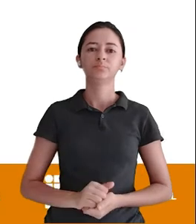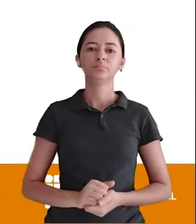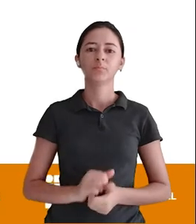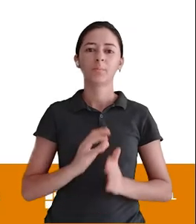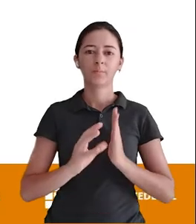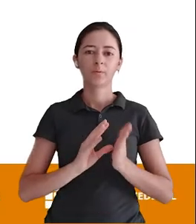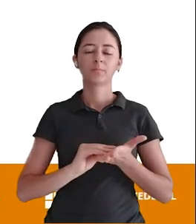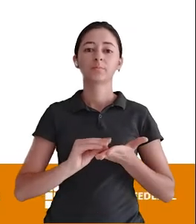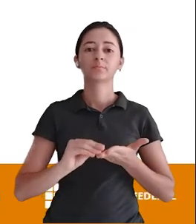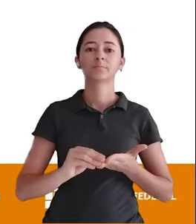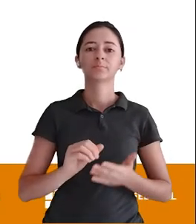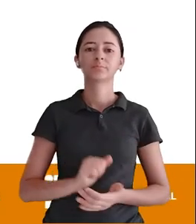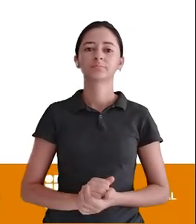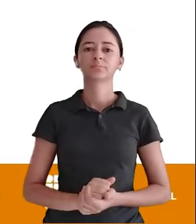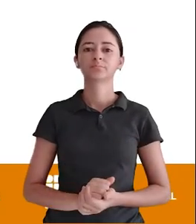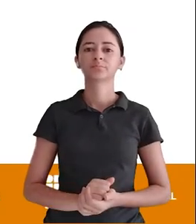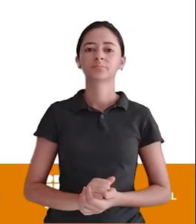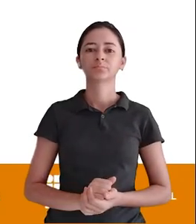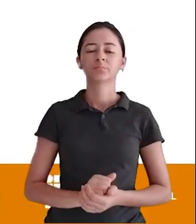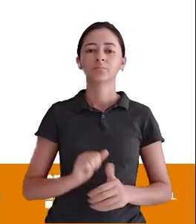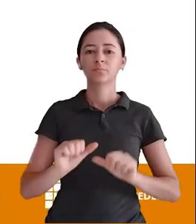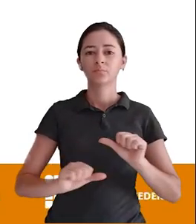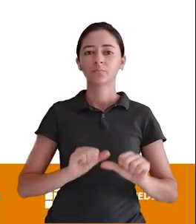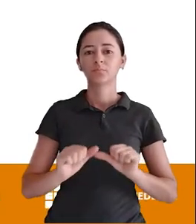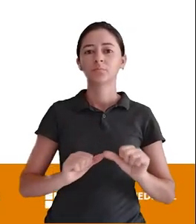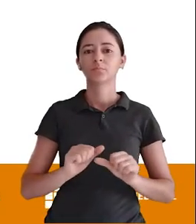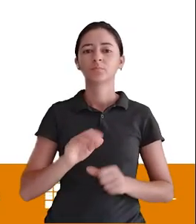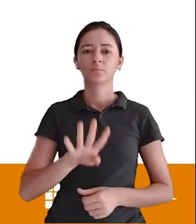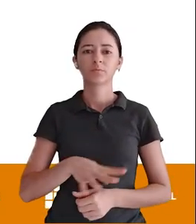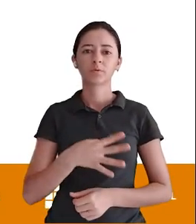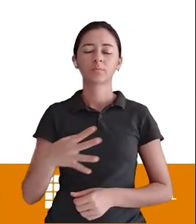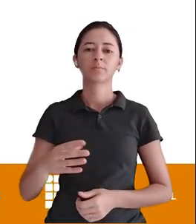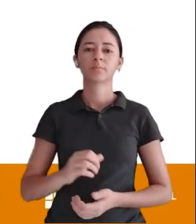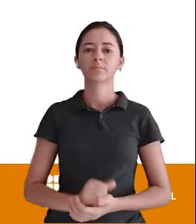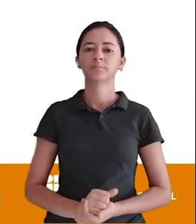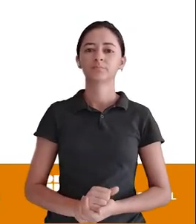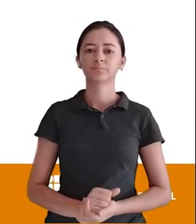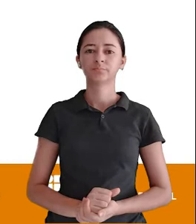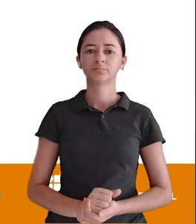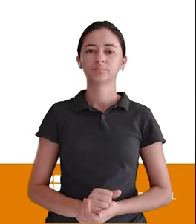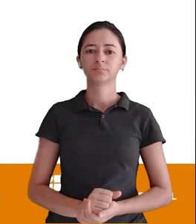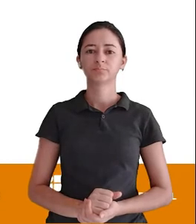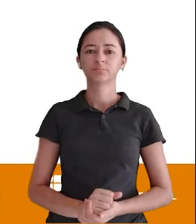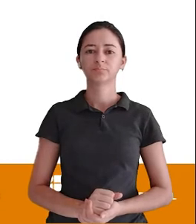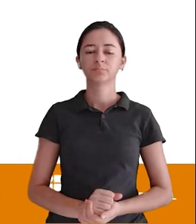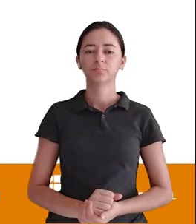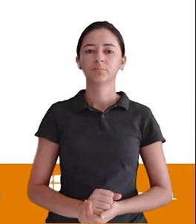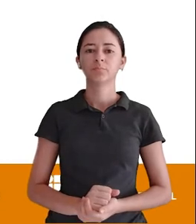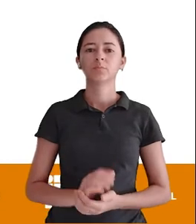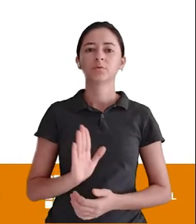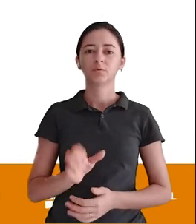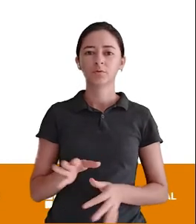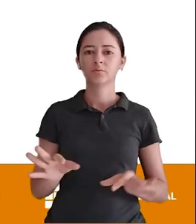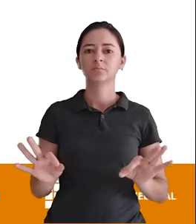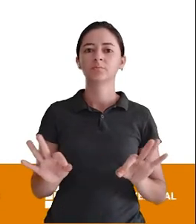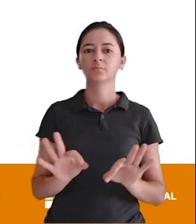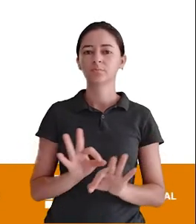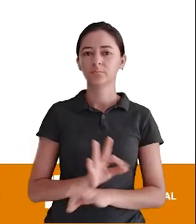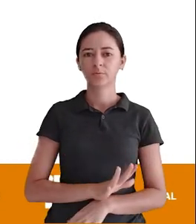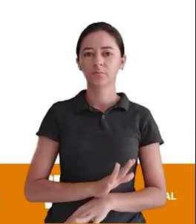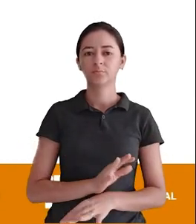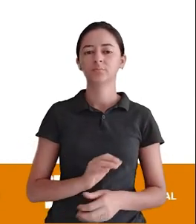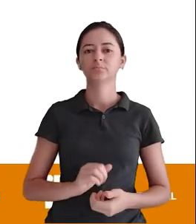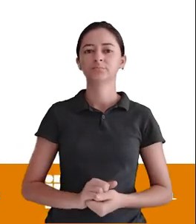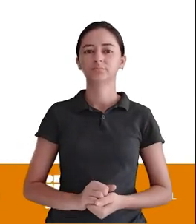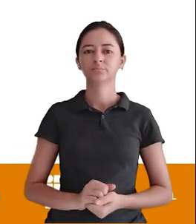Outer table Cliente Drop E-mail Underline Cli Pronto Apagou Acabou Já era